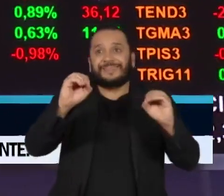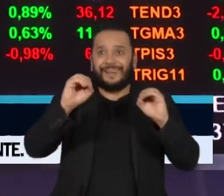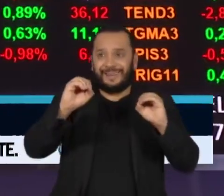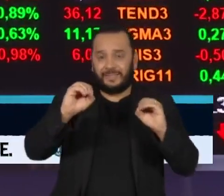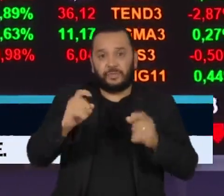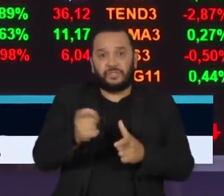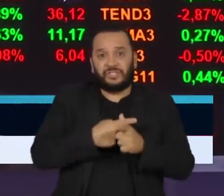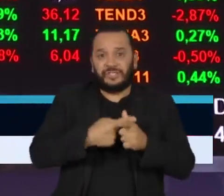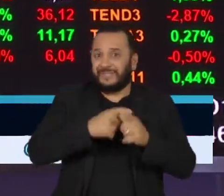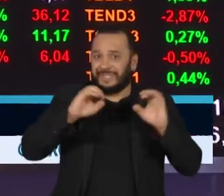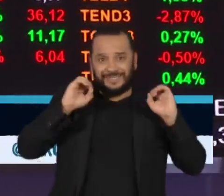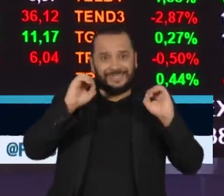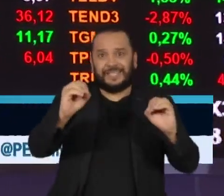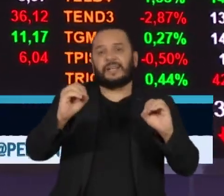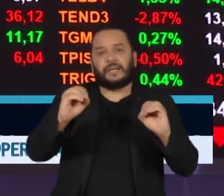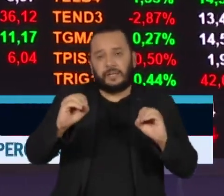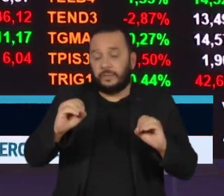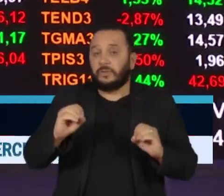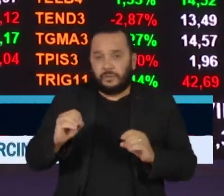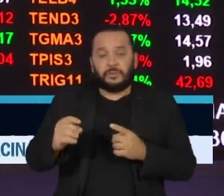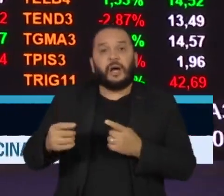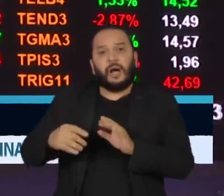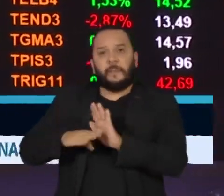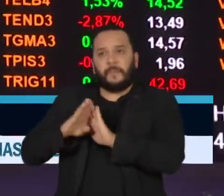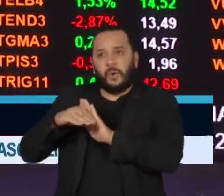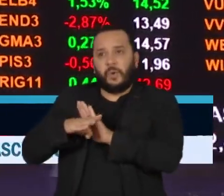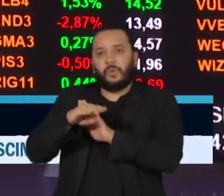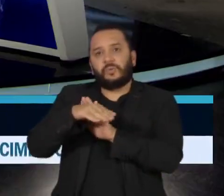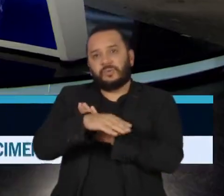construir essa leitura melhor para a Bolsa e juros.